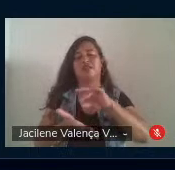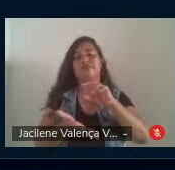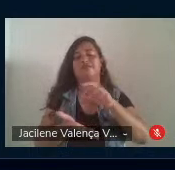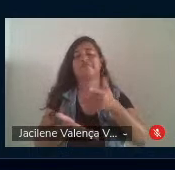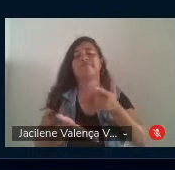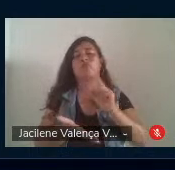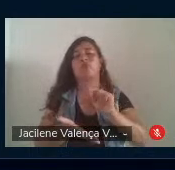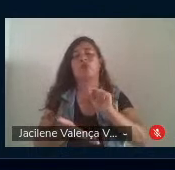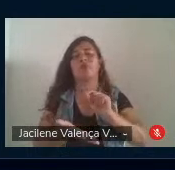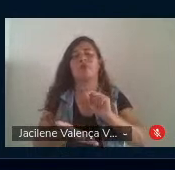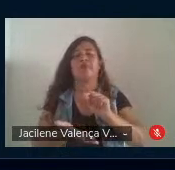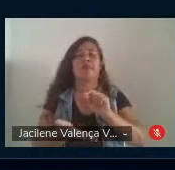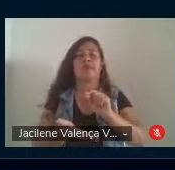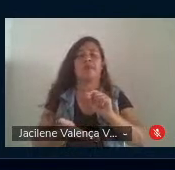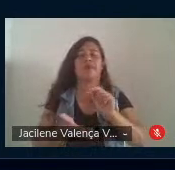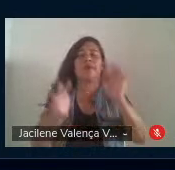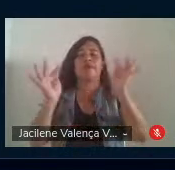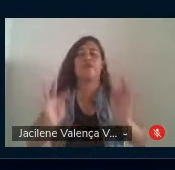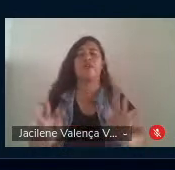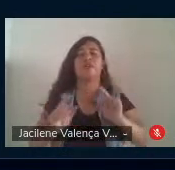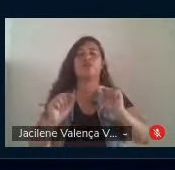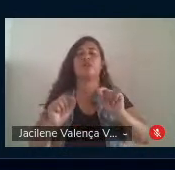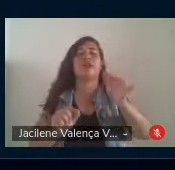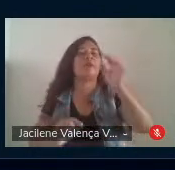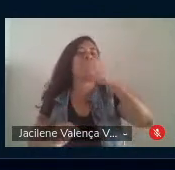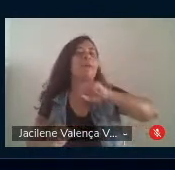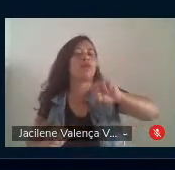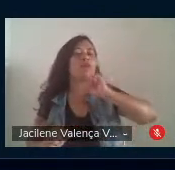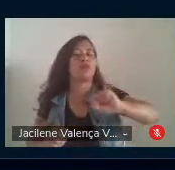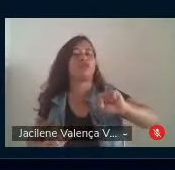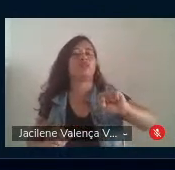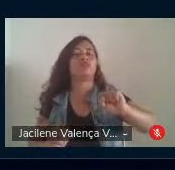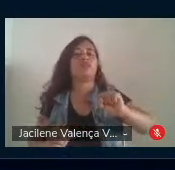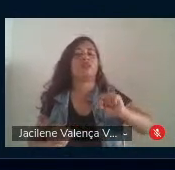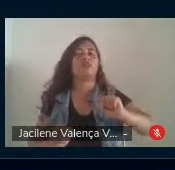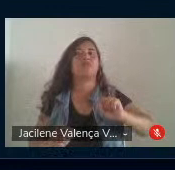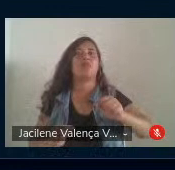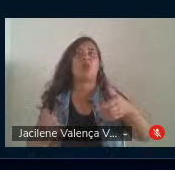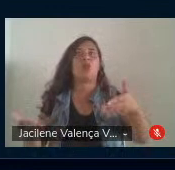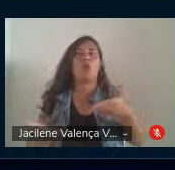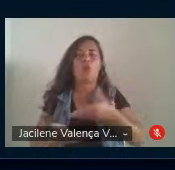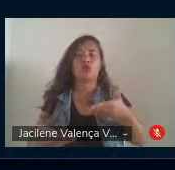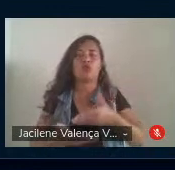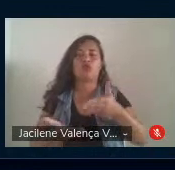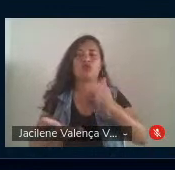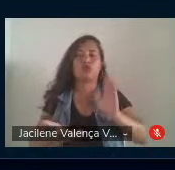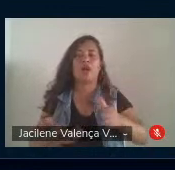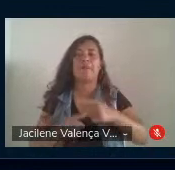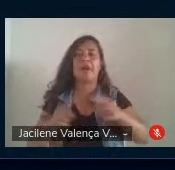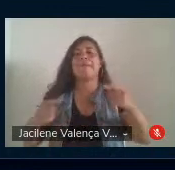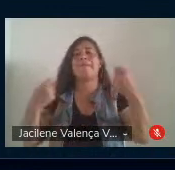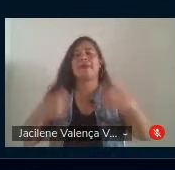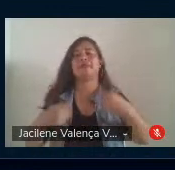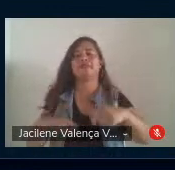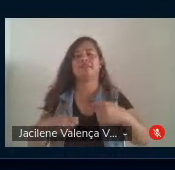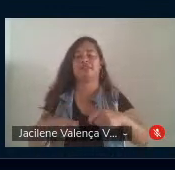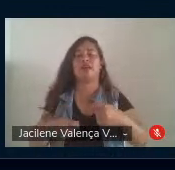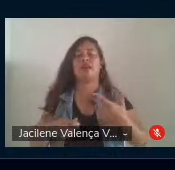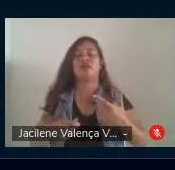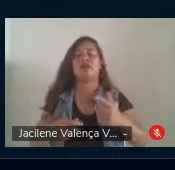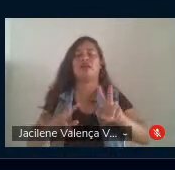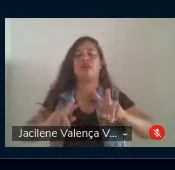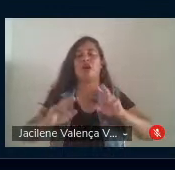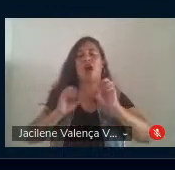muito feliz de que Paulo Freire não só continua muito atual, mas também muito necessária a educação como ato de humanização.